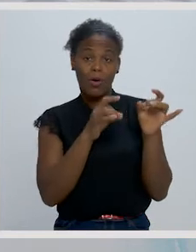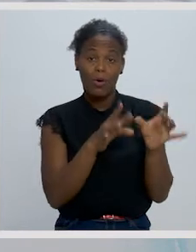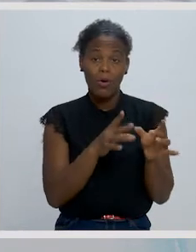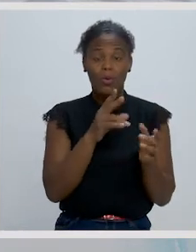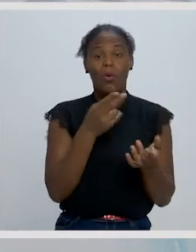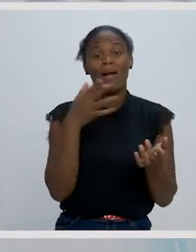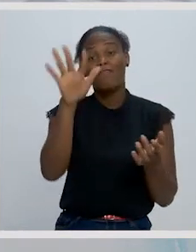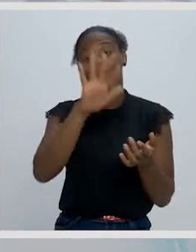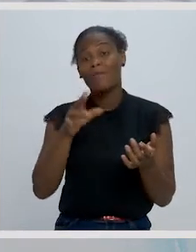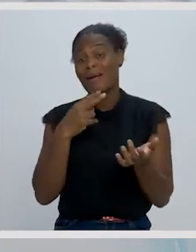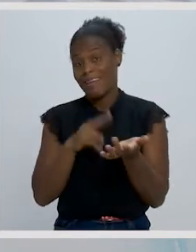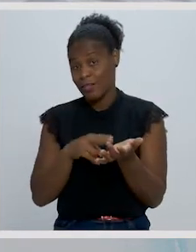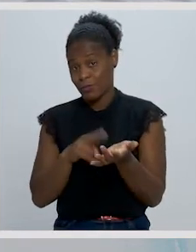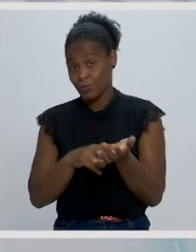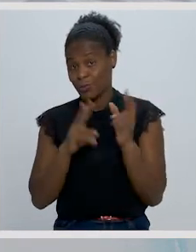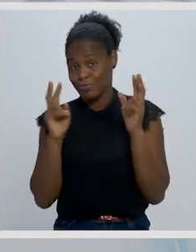o realismo.